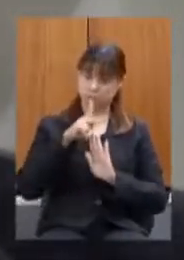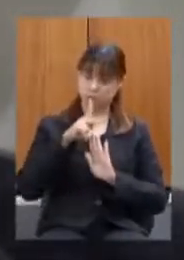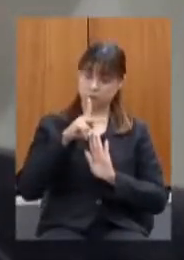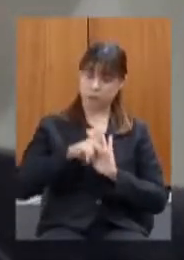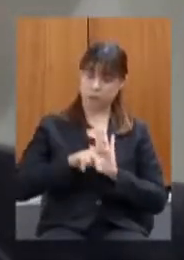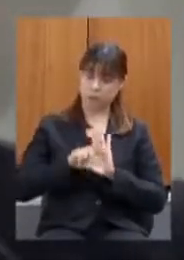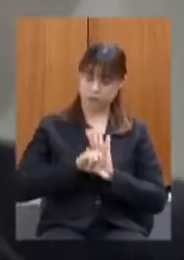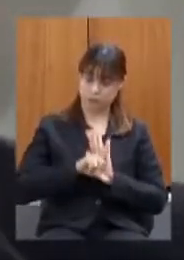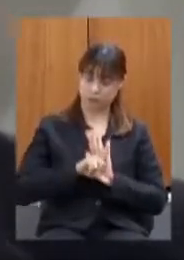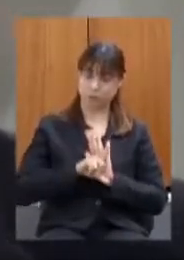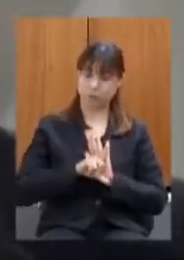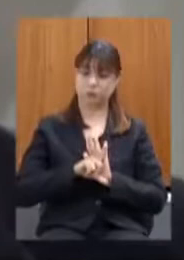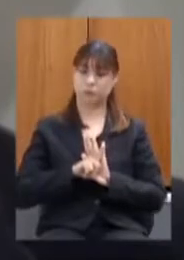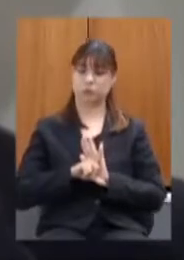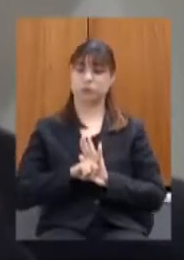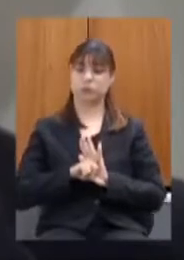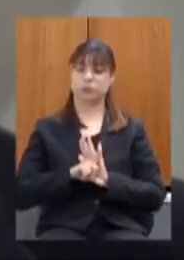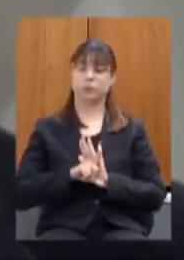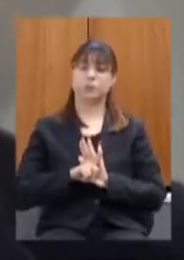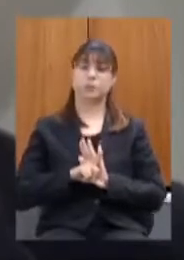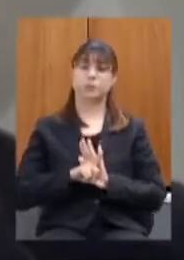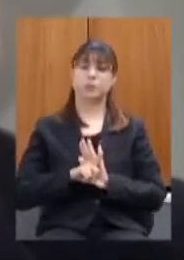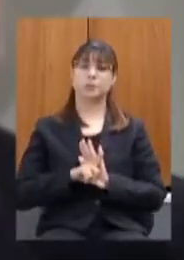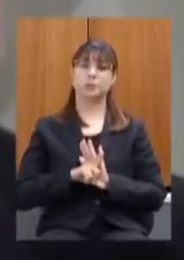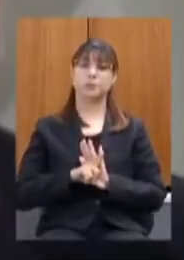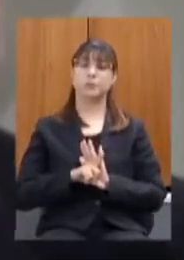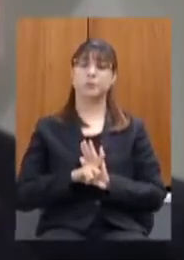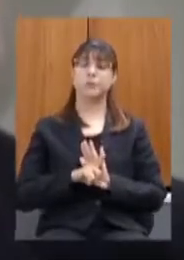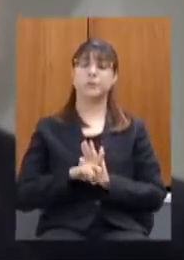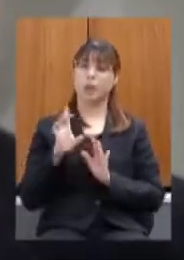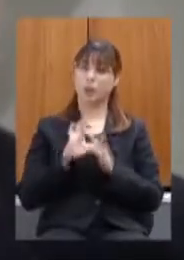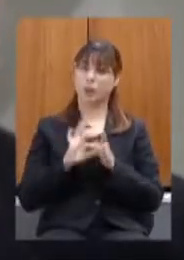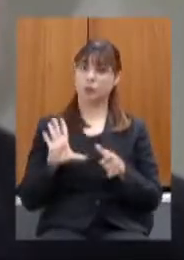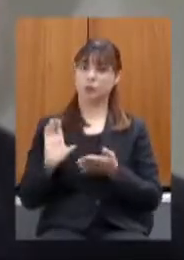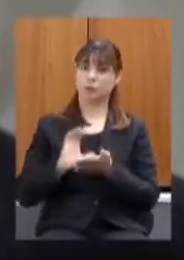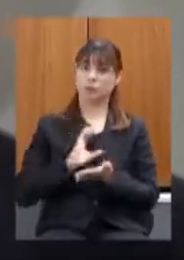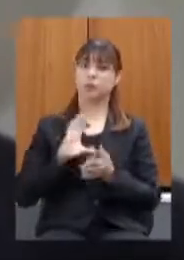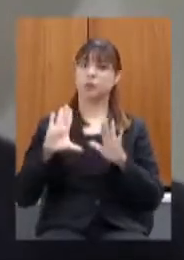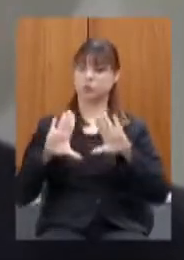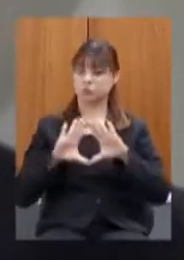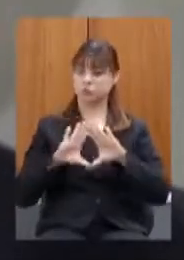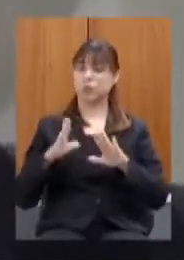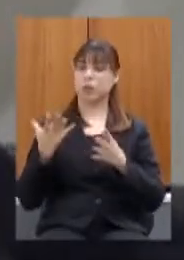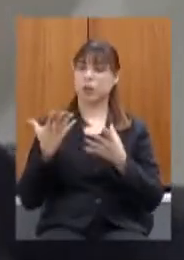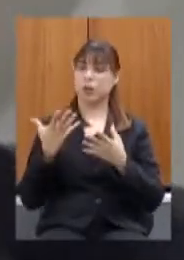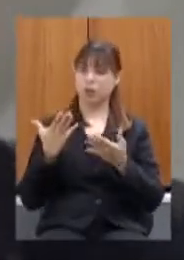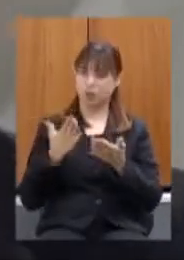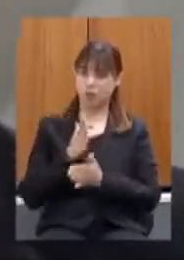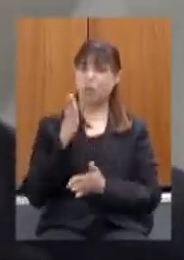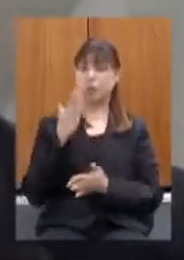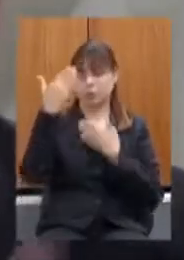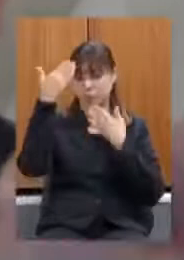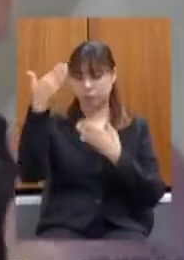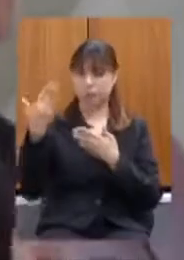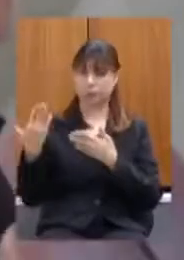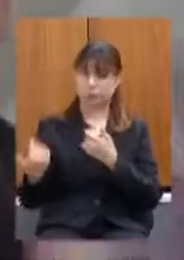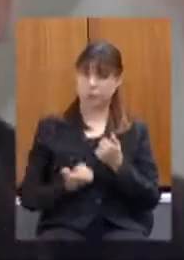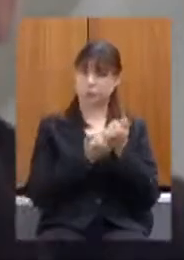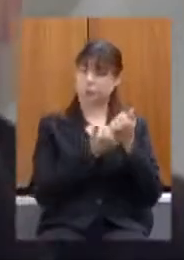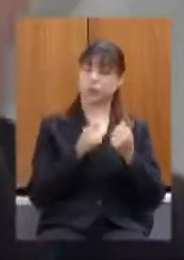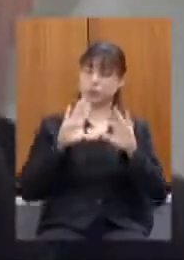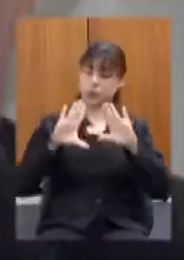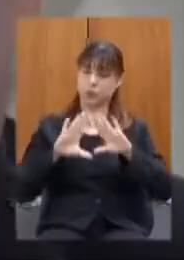para antecipação dos recebíveis que essa assembleia aprovou agradeço muito a assembleia e colaboração a gente esperava